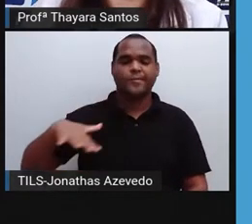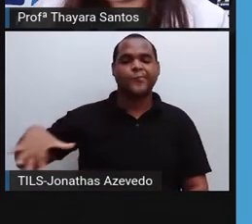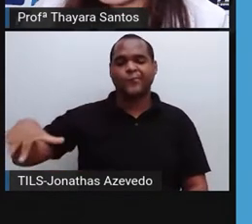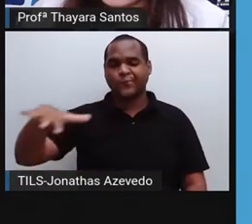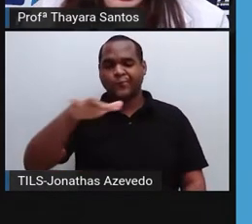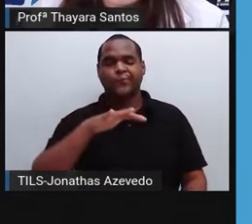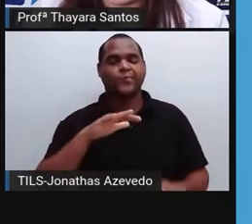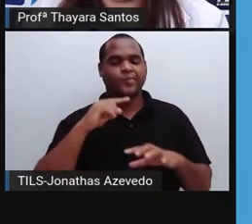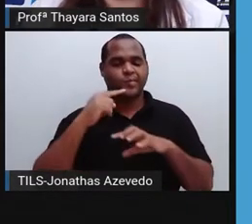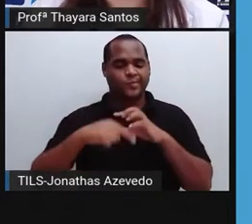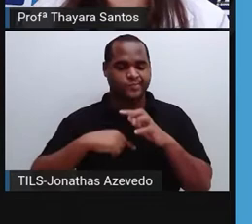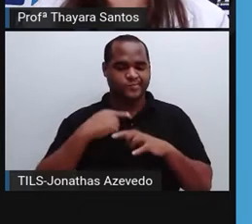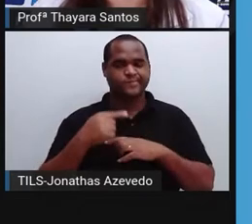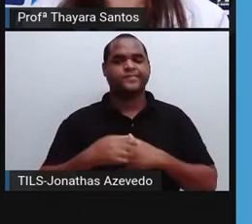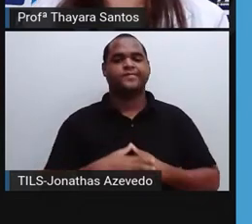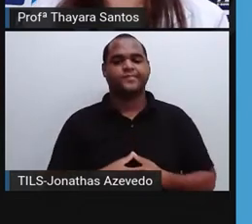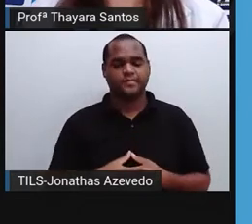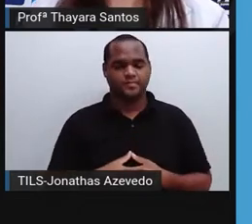tem no planeta. Isso é muito pouco.